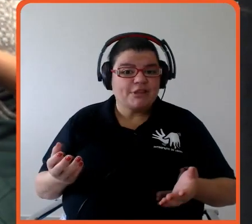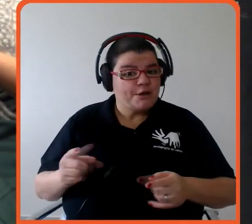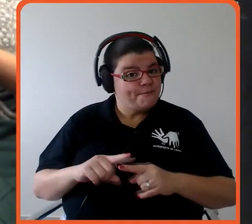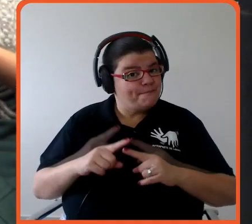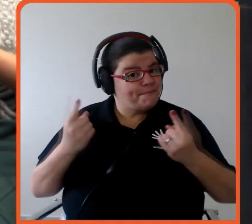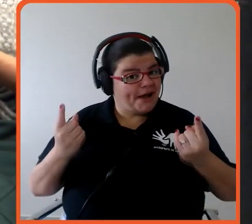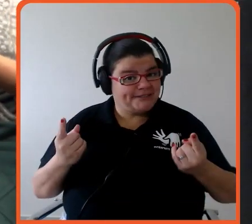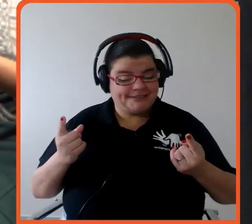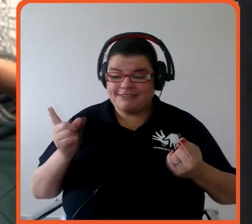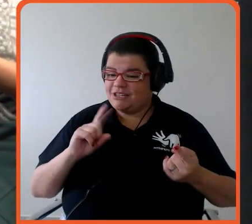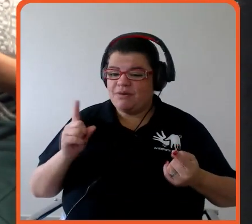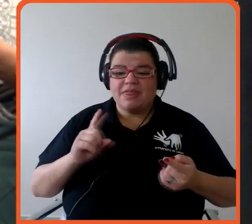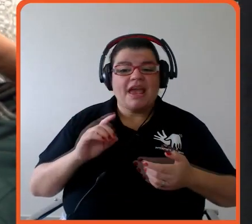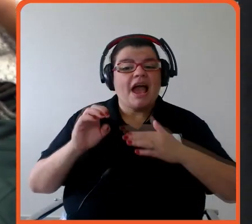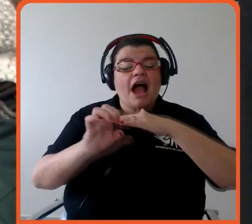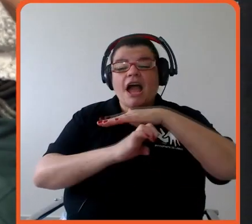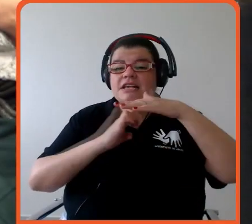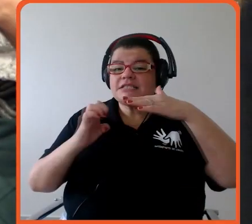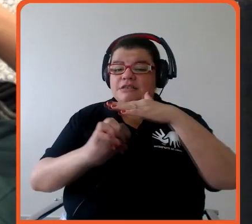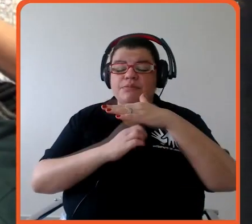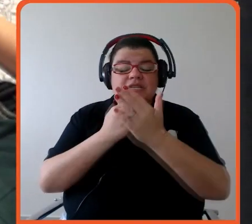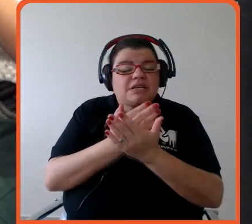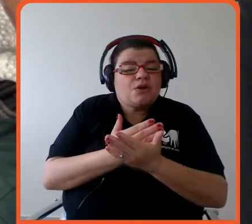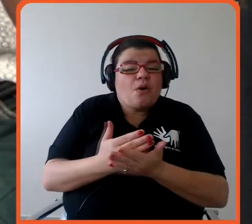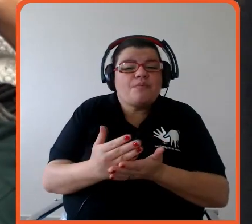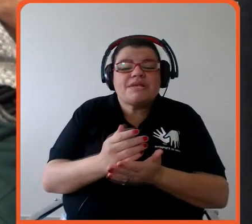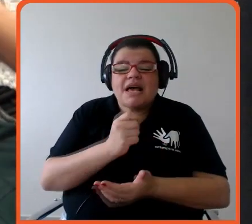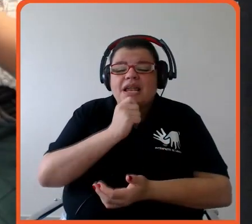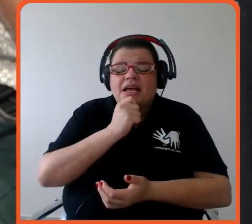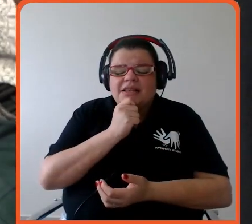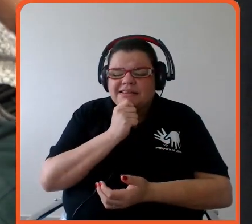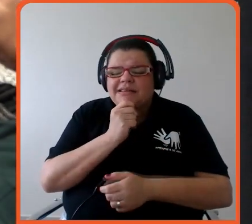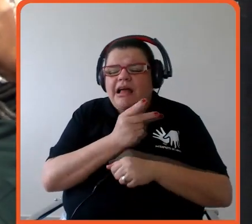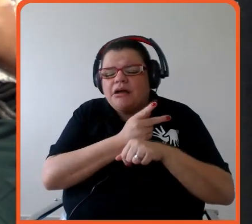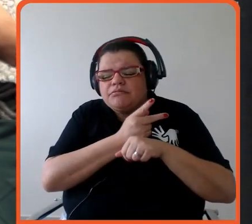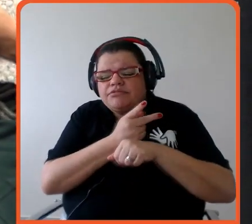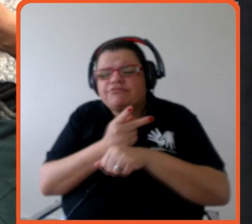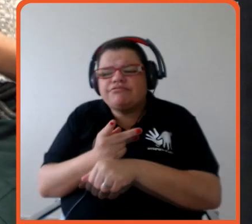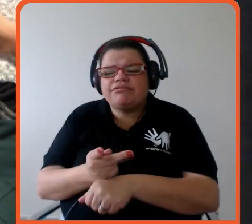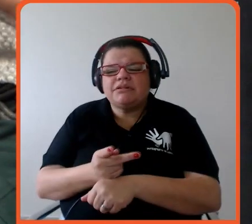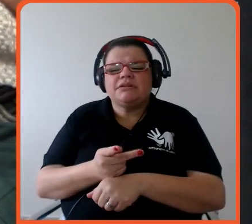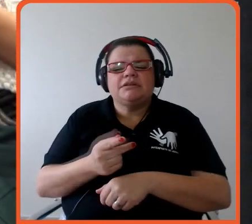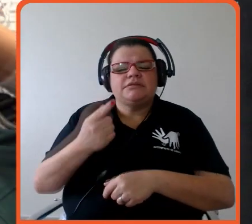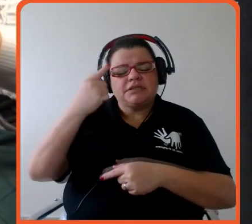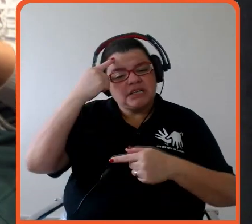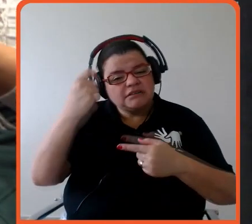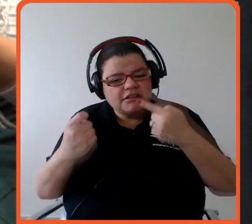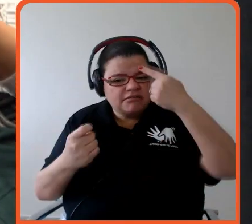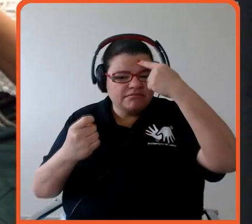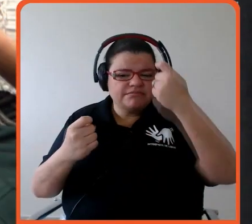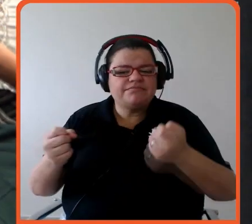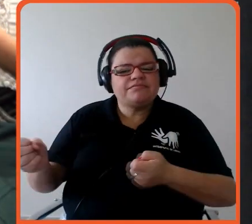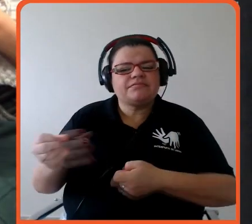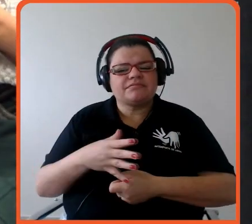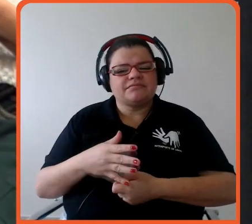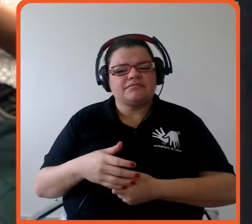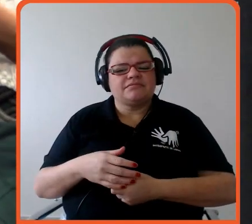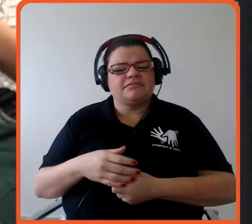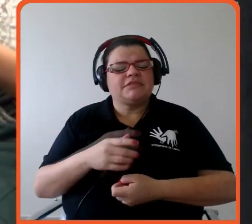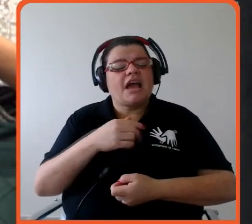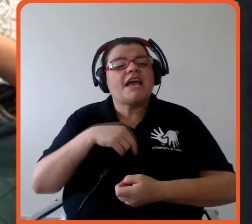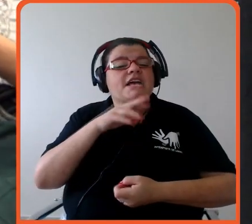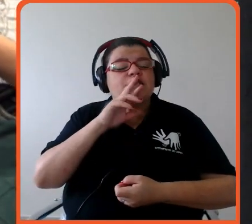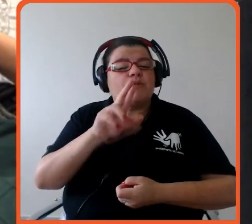não começaram ainda esse movimento e vem e vem para o banco e vem com algumas ideias elas querem dar resposta rápida para o